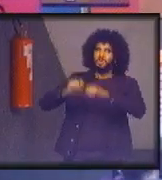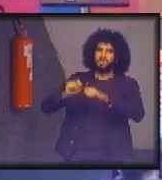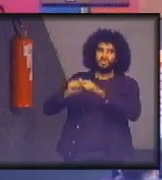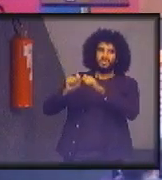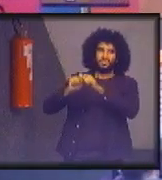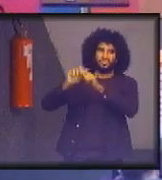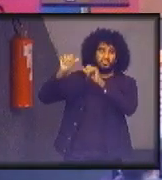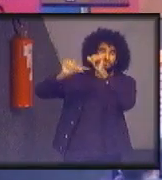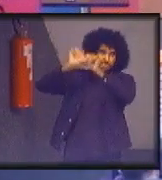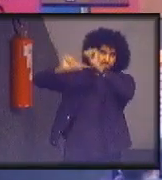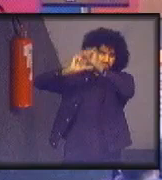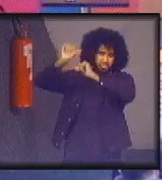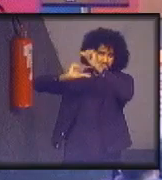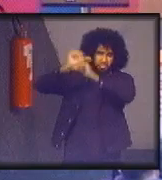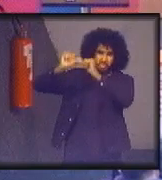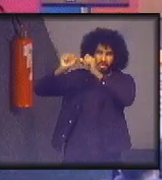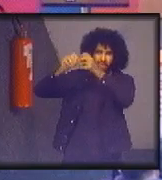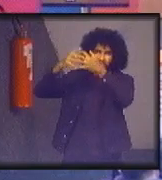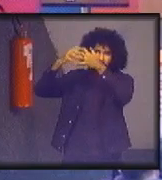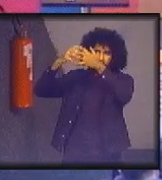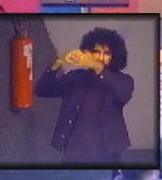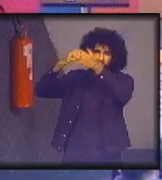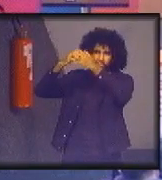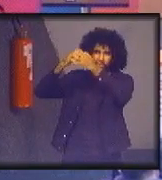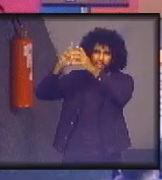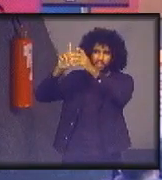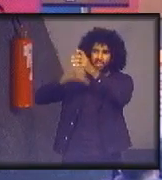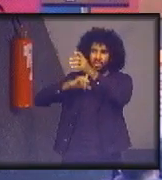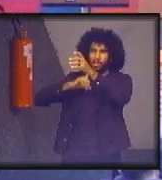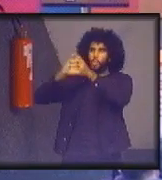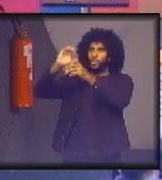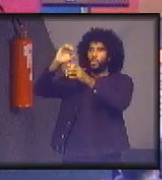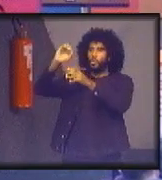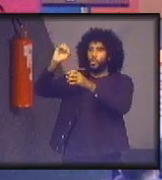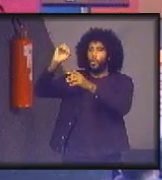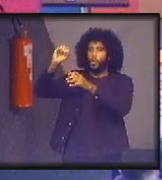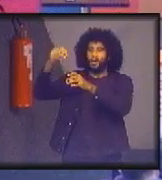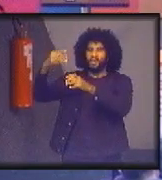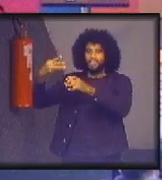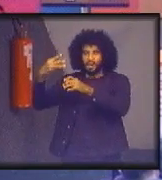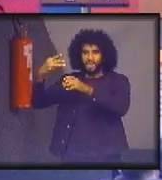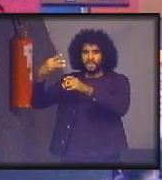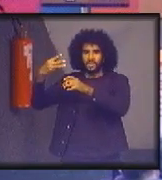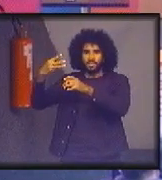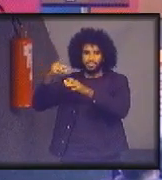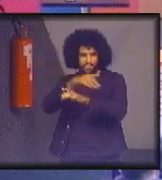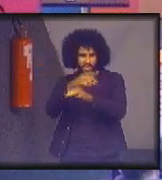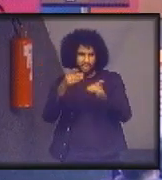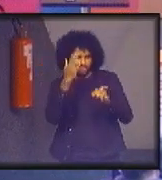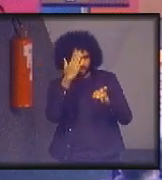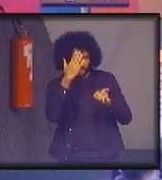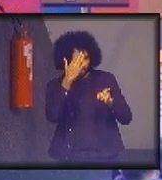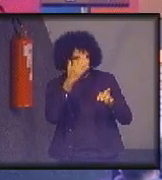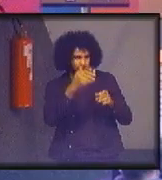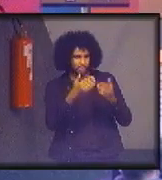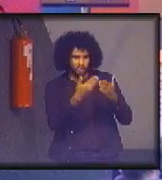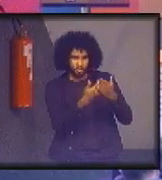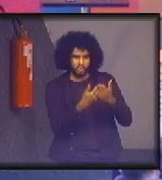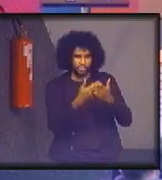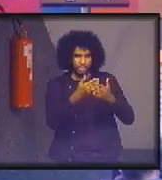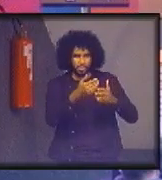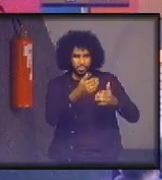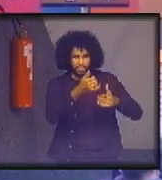reação molecular, de quebrar o O3, que é o ozônio. Quem tiver aula de química sabe que são três moléculas de